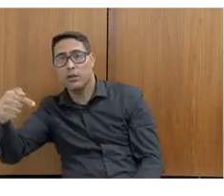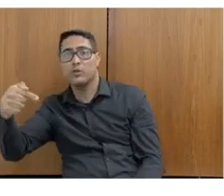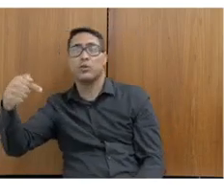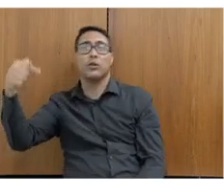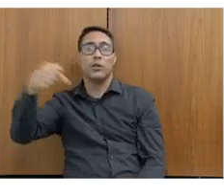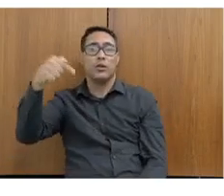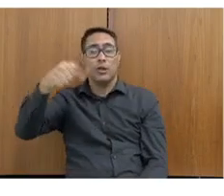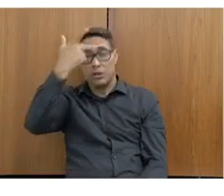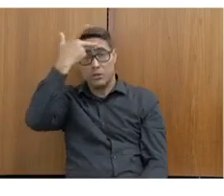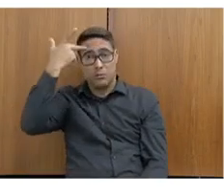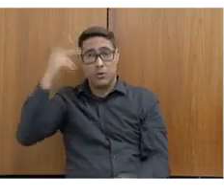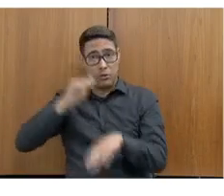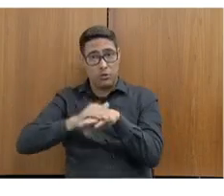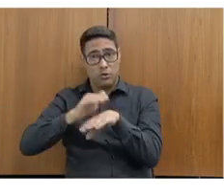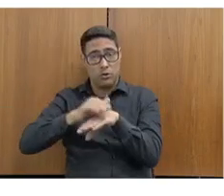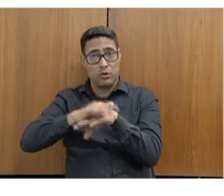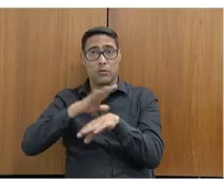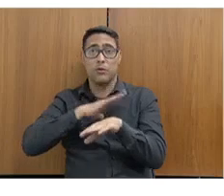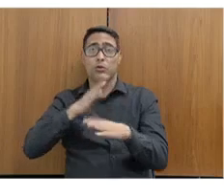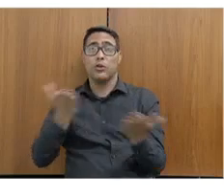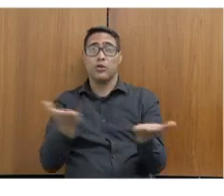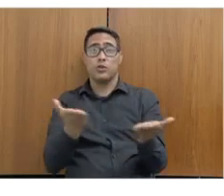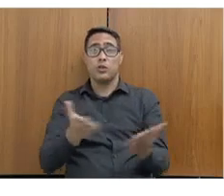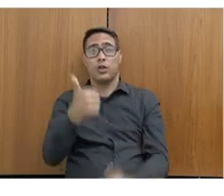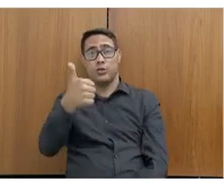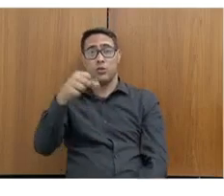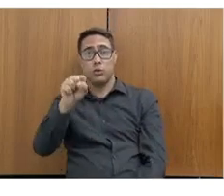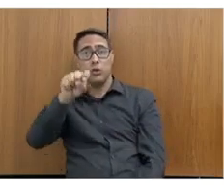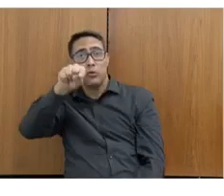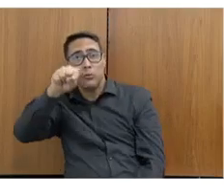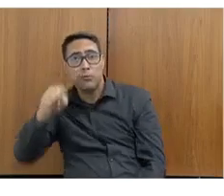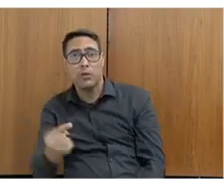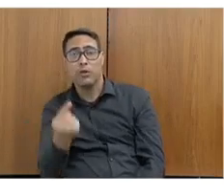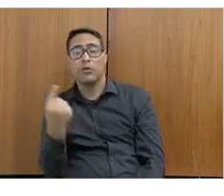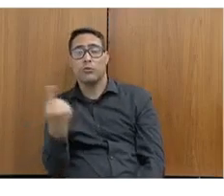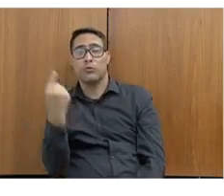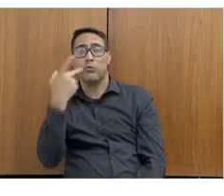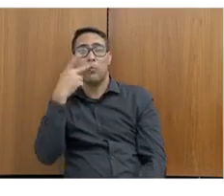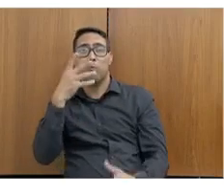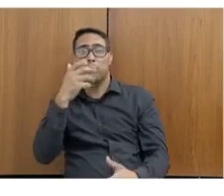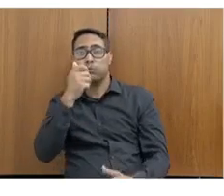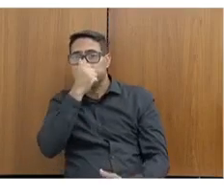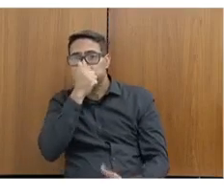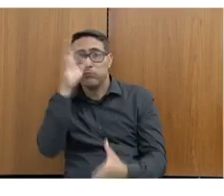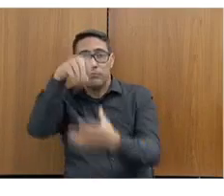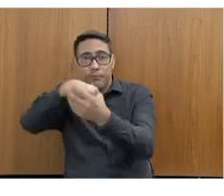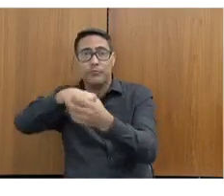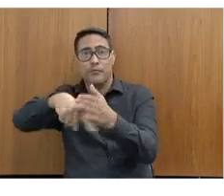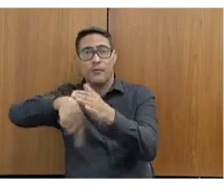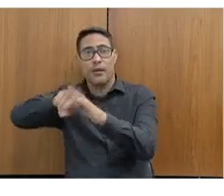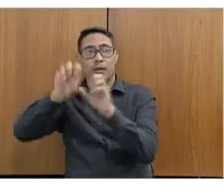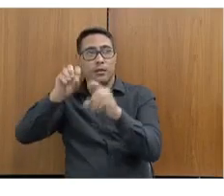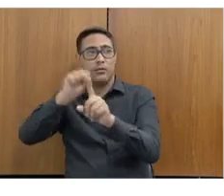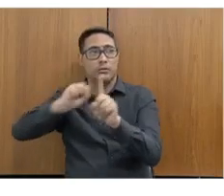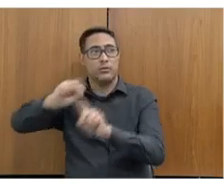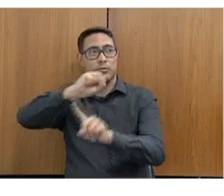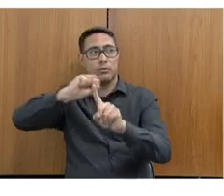a quantidade de servidores. Hoje nós temos 18.617 servidores lotados nas unidades prisionais e sócio-educativas.